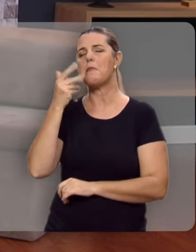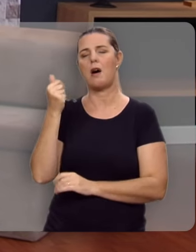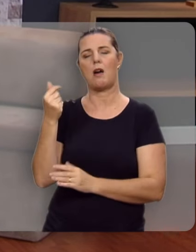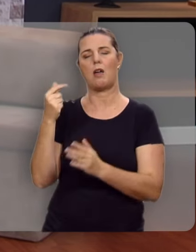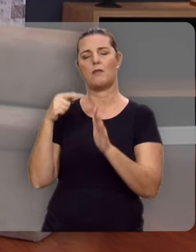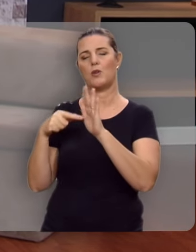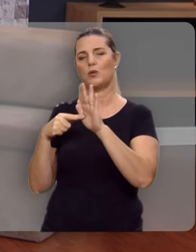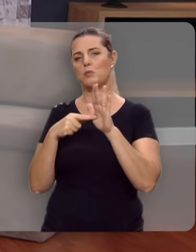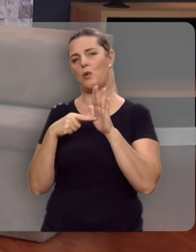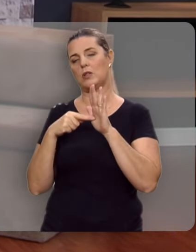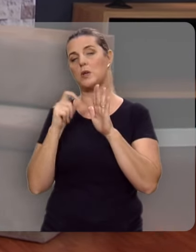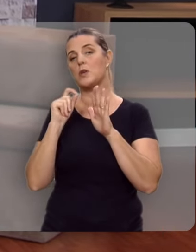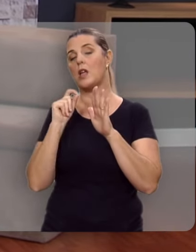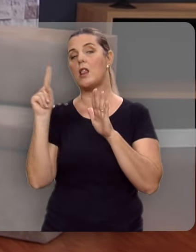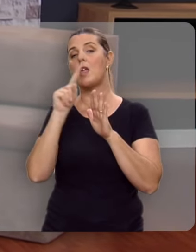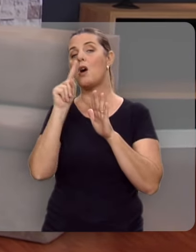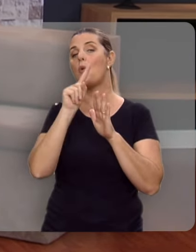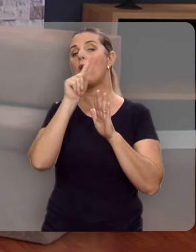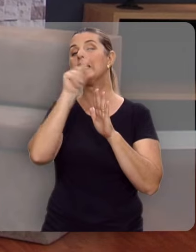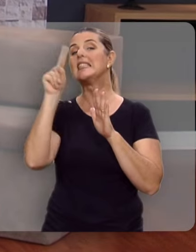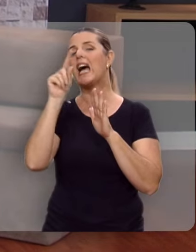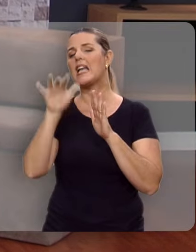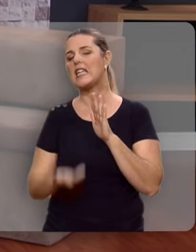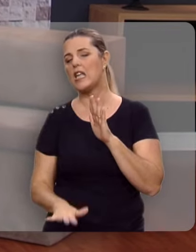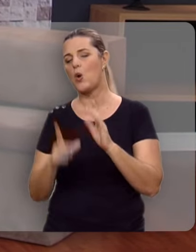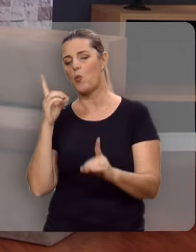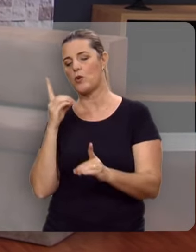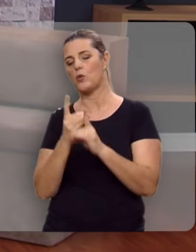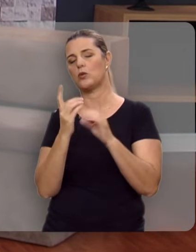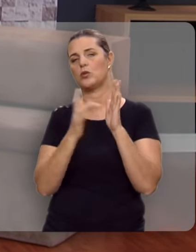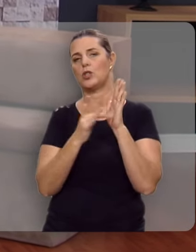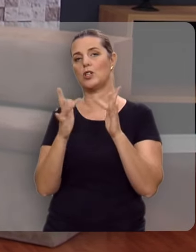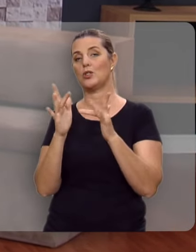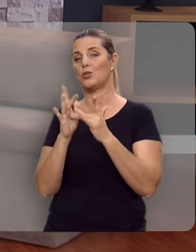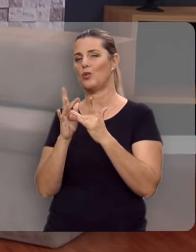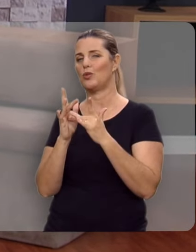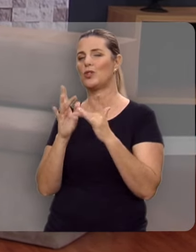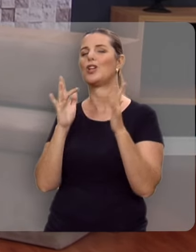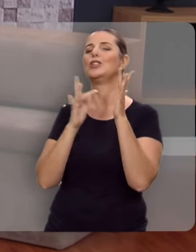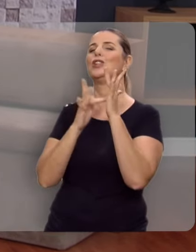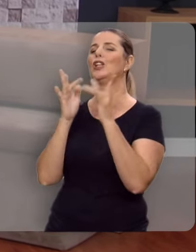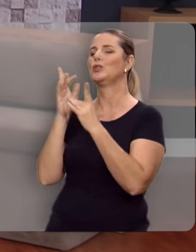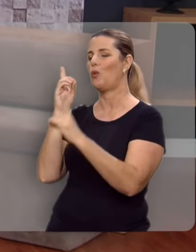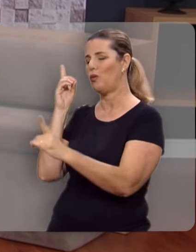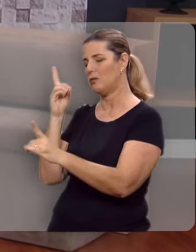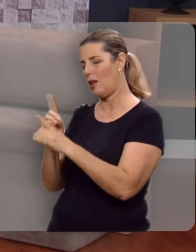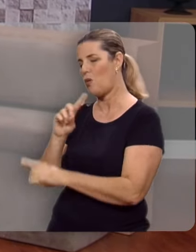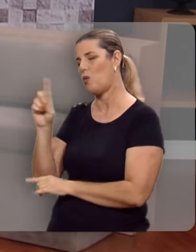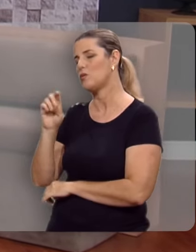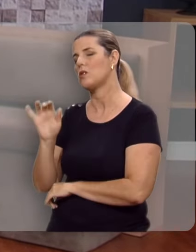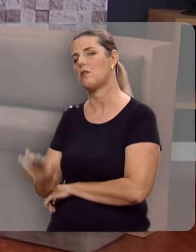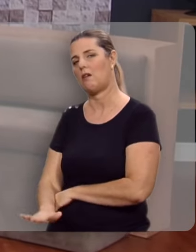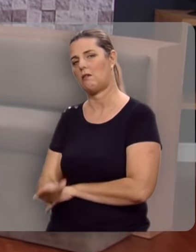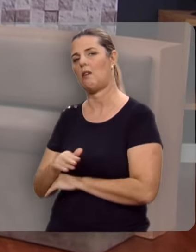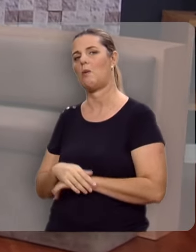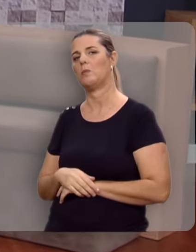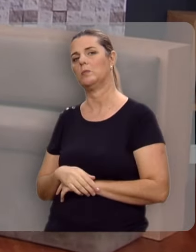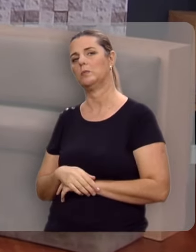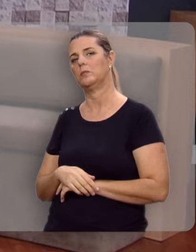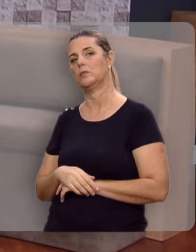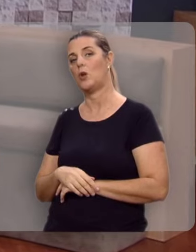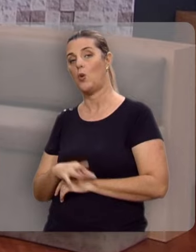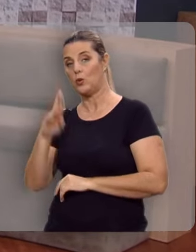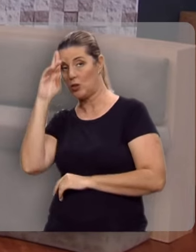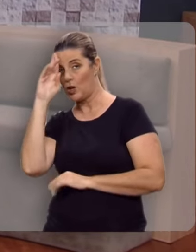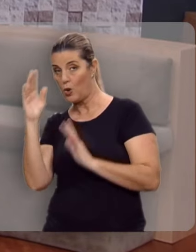destacar, que não foi Isaqueu quem encontrou Jesus, foi Jesus quem encontrou Isaqueu. É